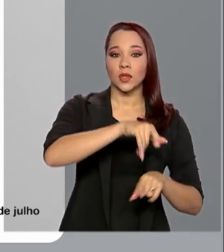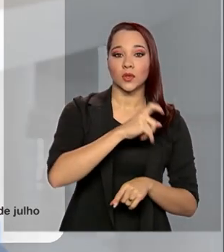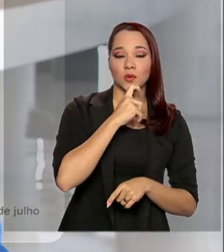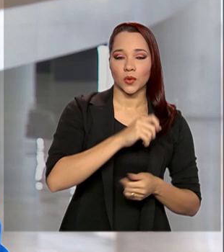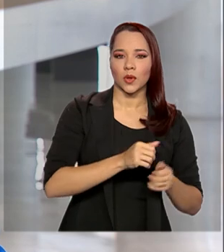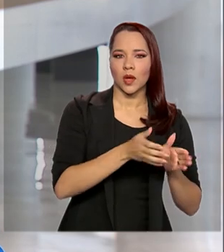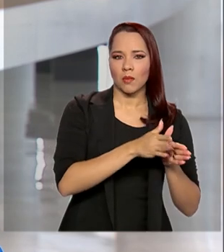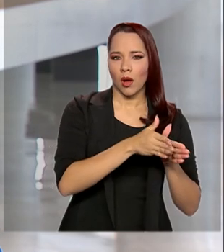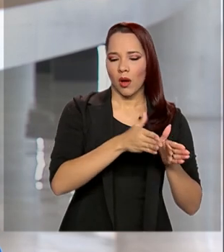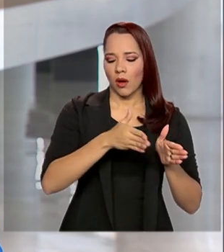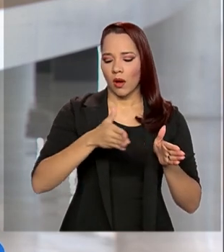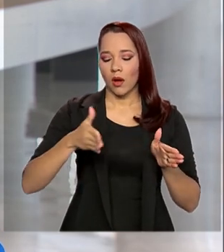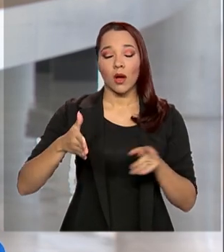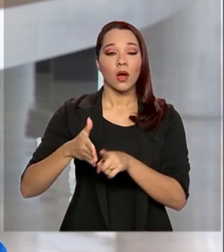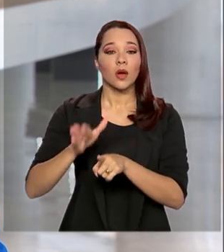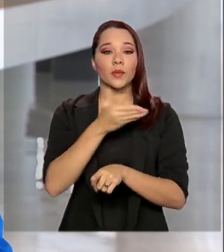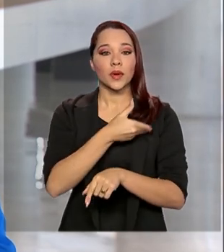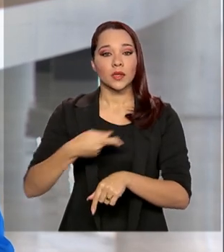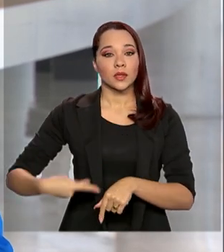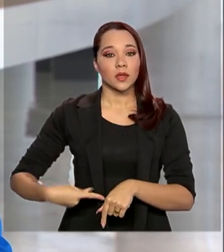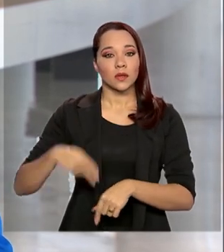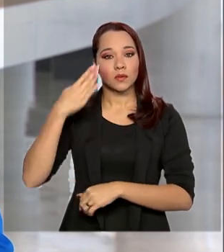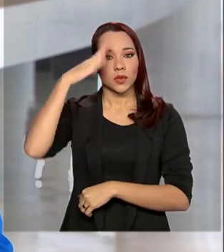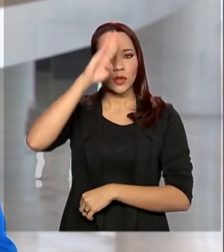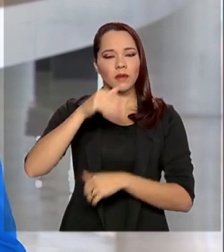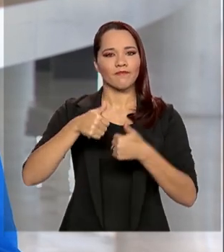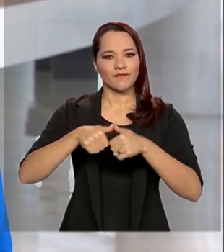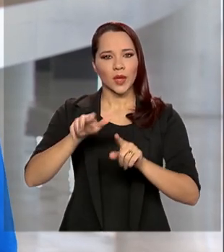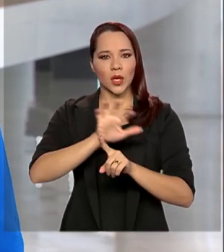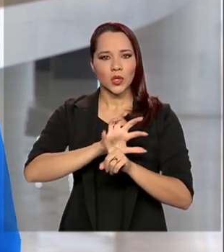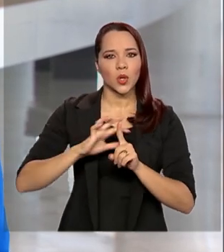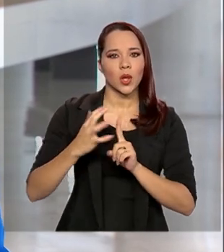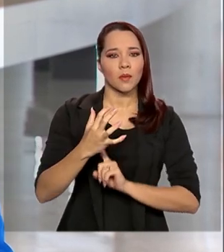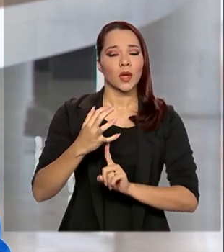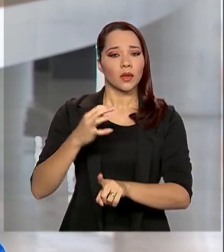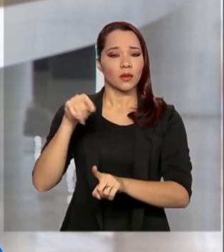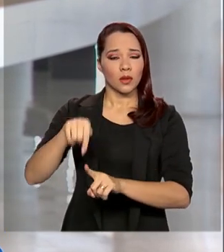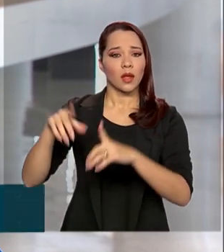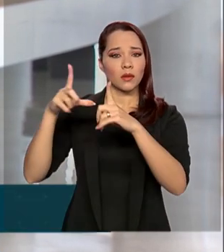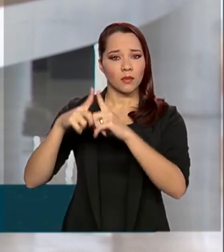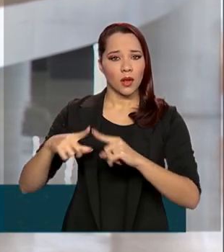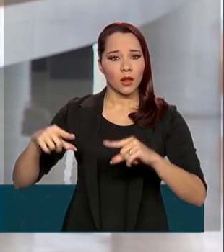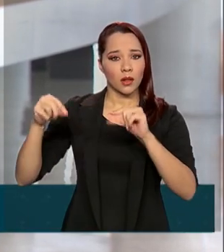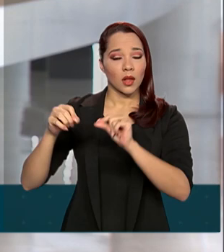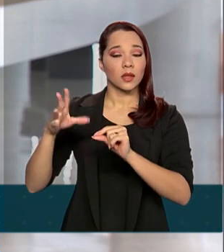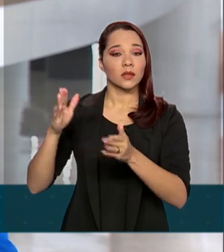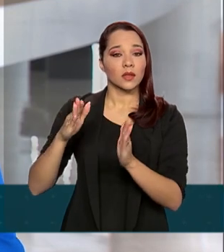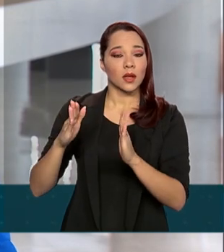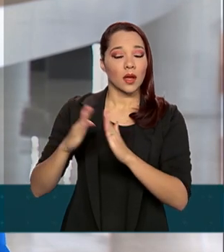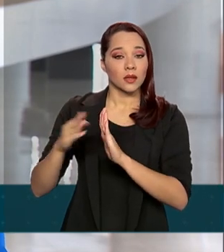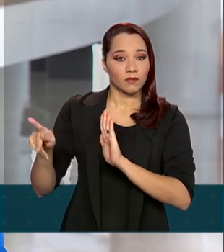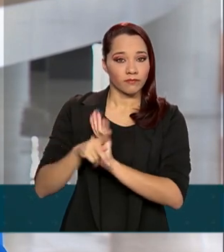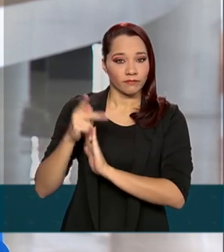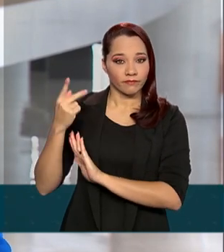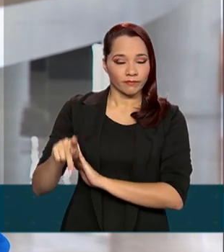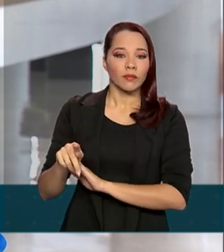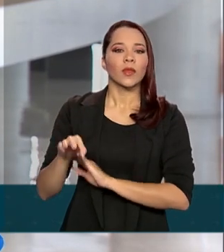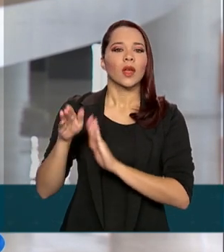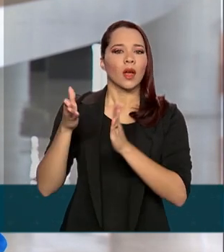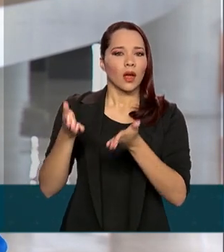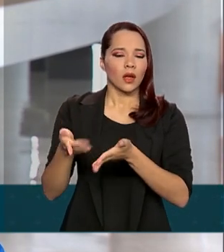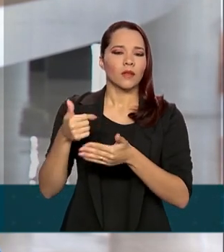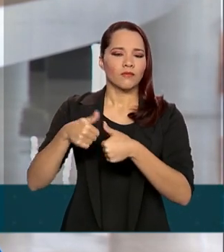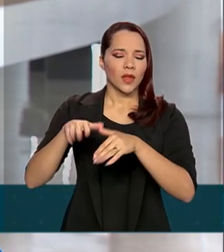Desde então, o presidente Jair Bolsonaro cumpriu isolamento lá no Palácio da Alvorada, residência oficial. E por lá, ele